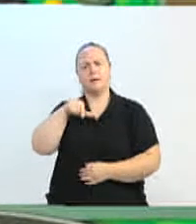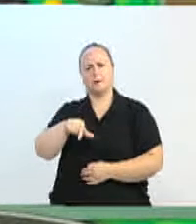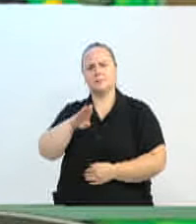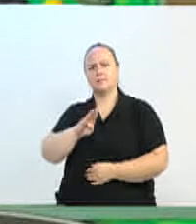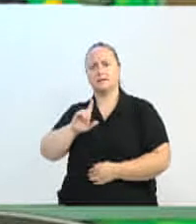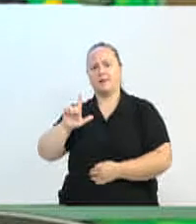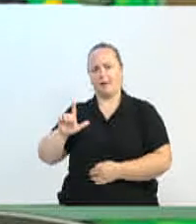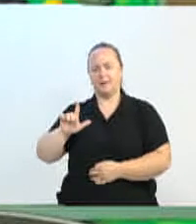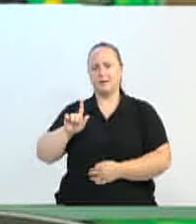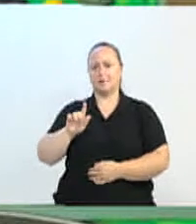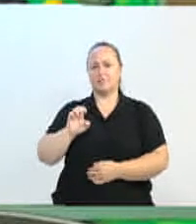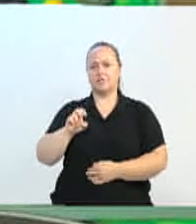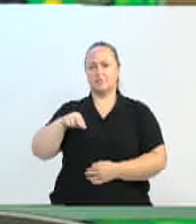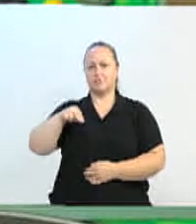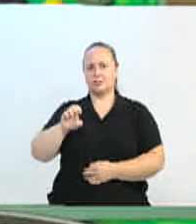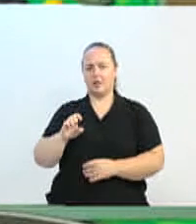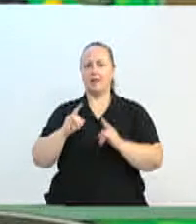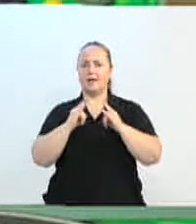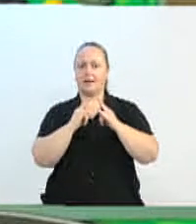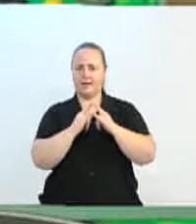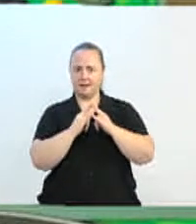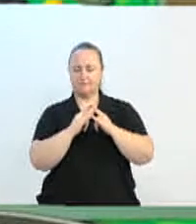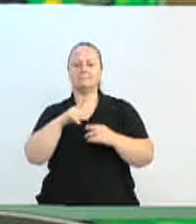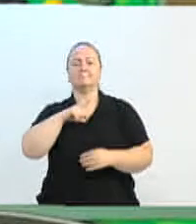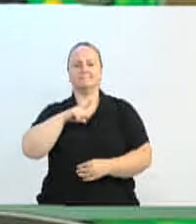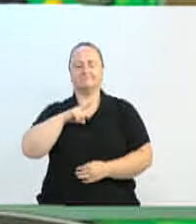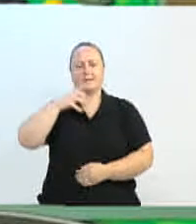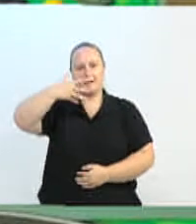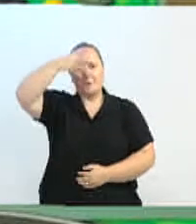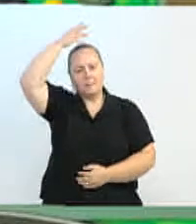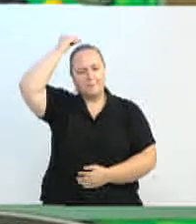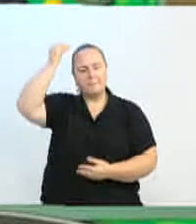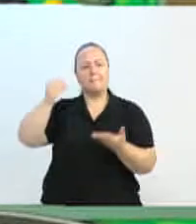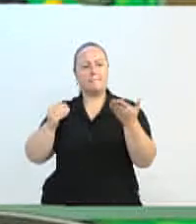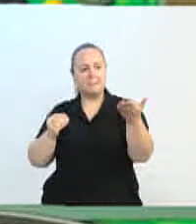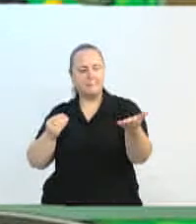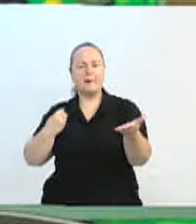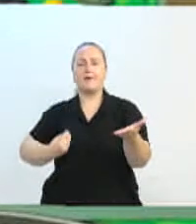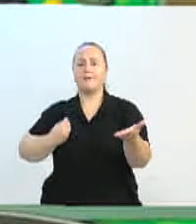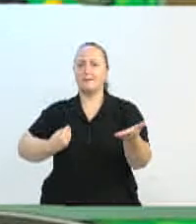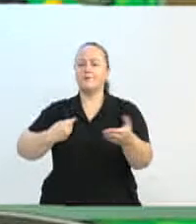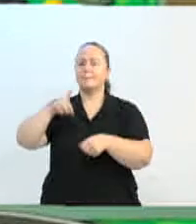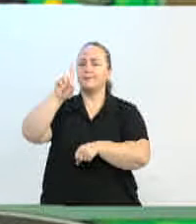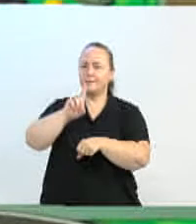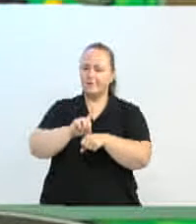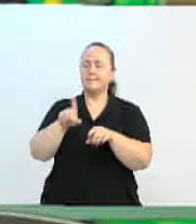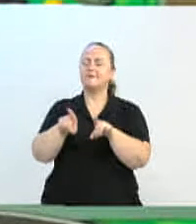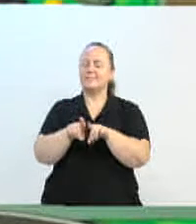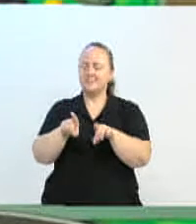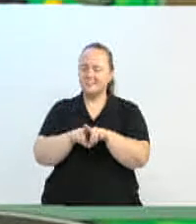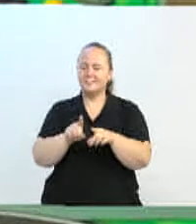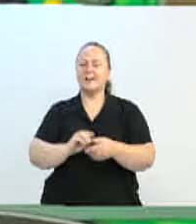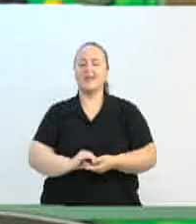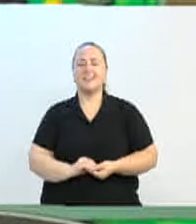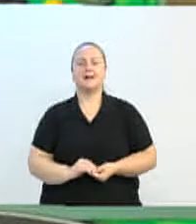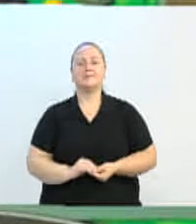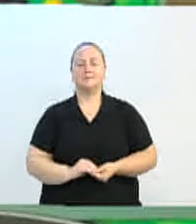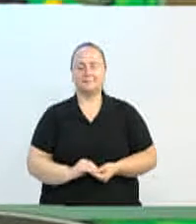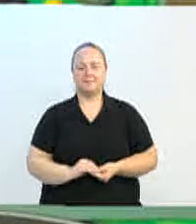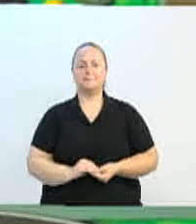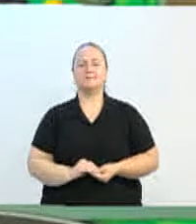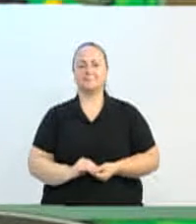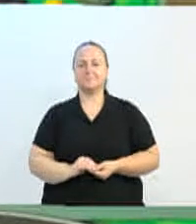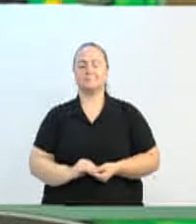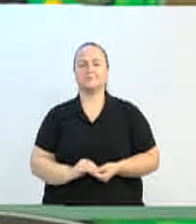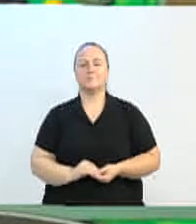GENE, dos quais o professor Matias já esteve lá como nosso diretor e assim por diante, que é uma